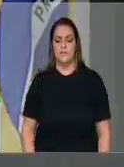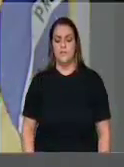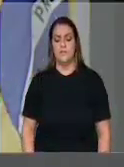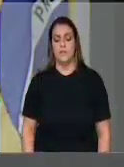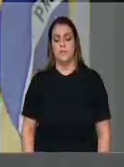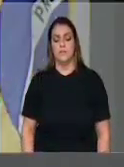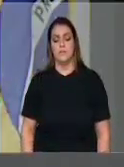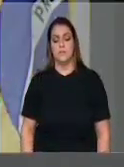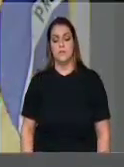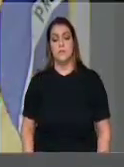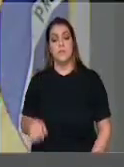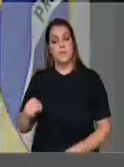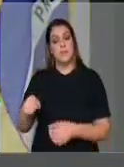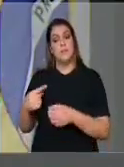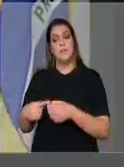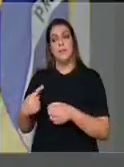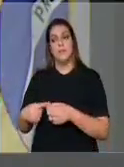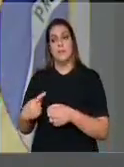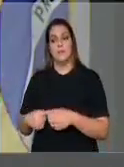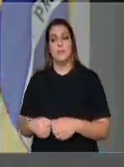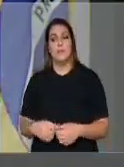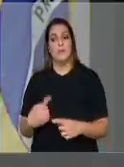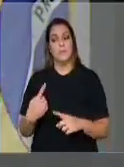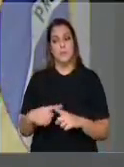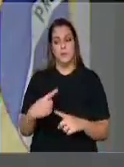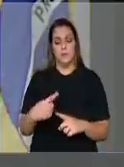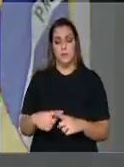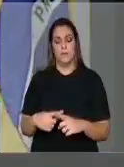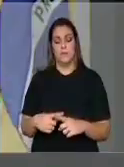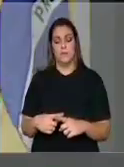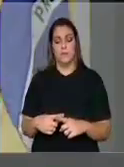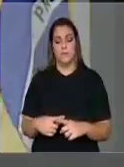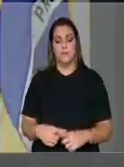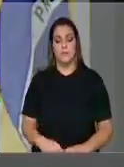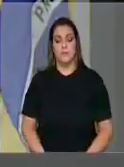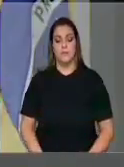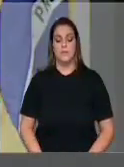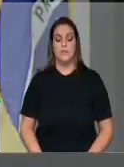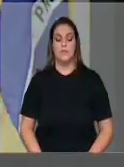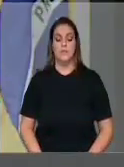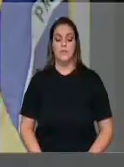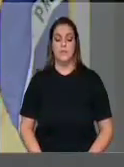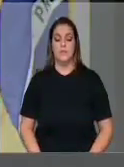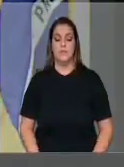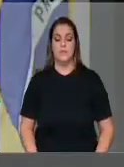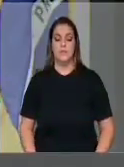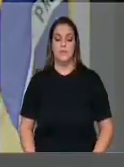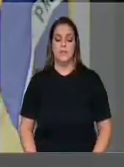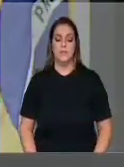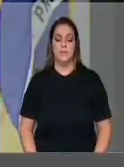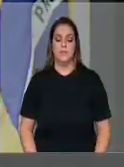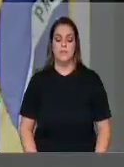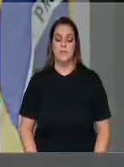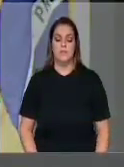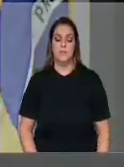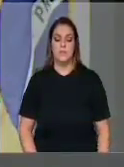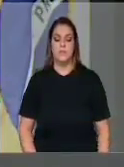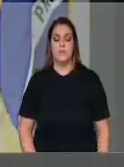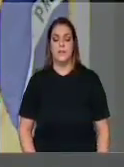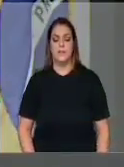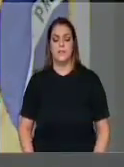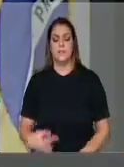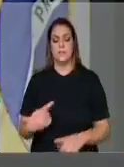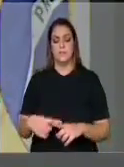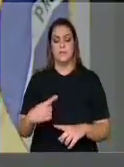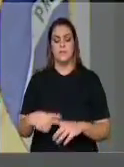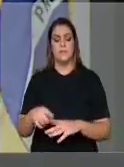São Carlos. Essa justificativa se dá porque em São Paulo, no Estado de São